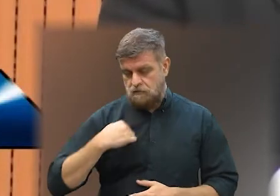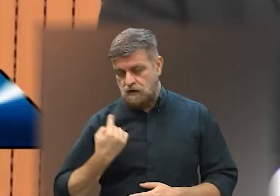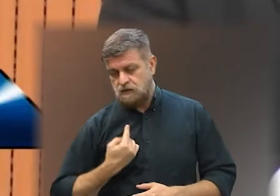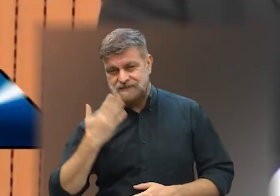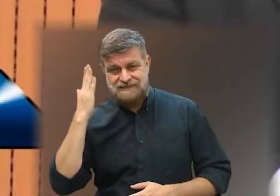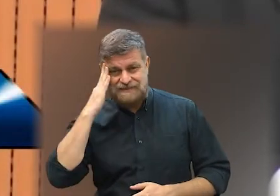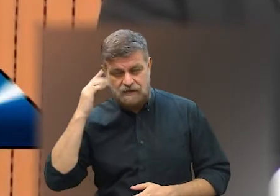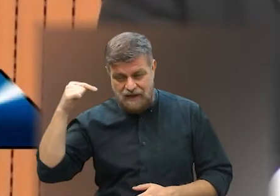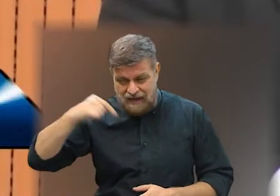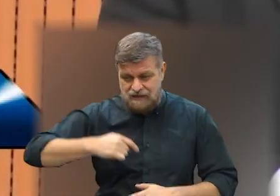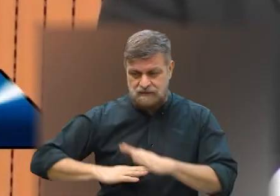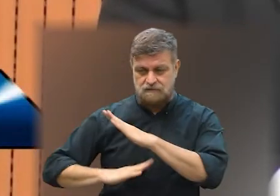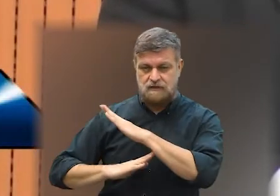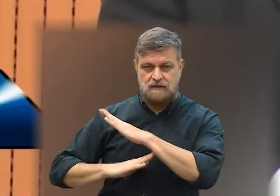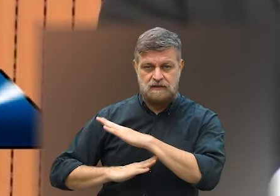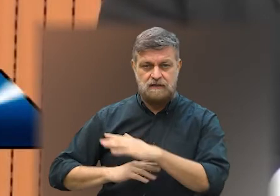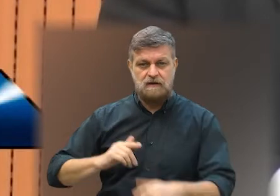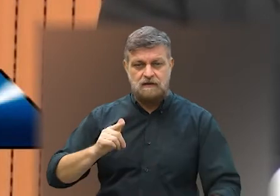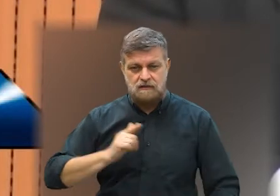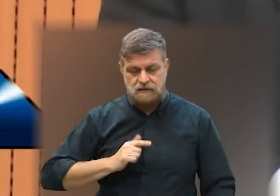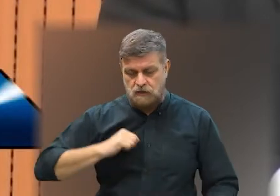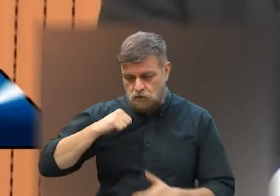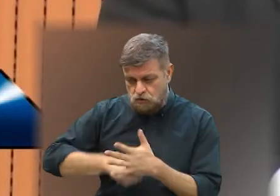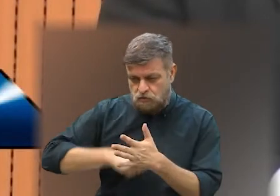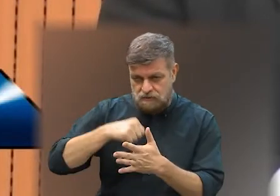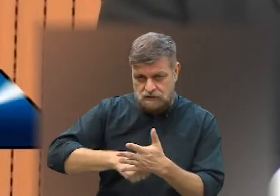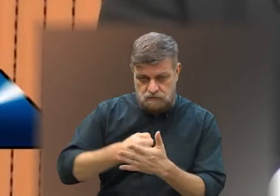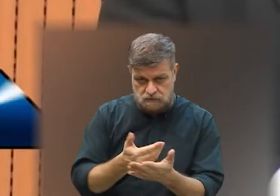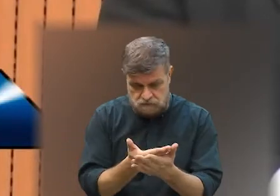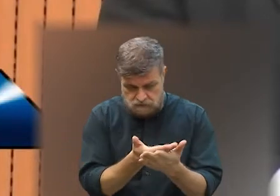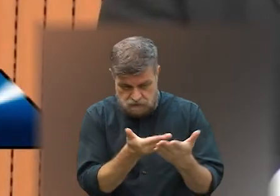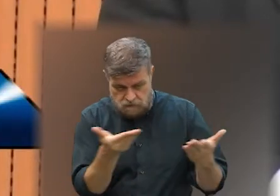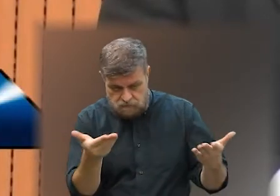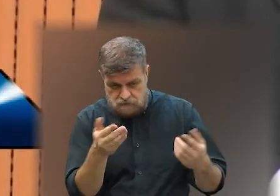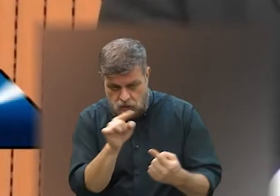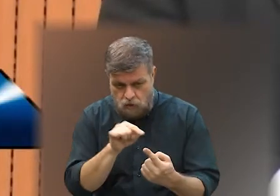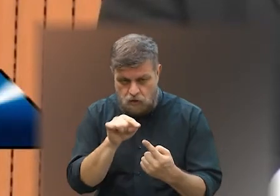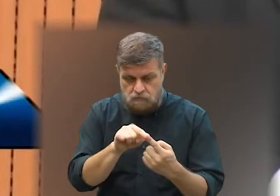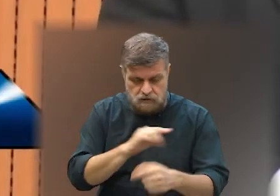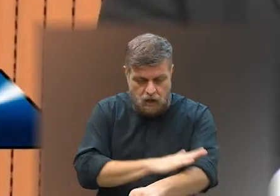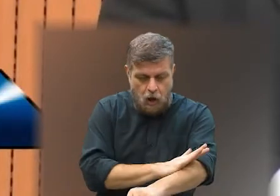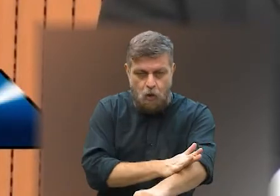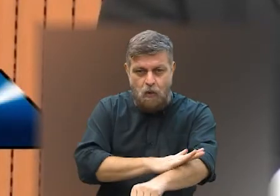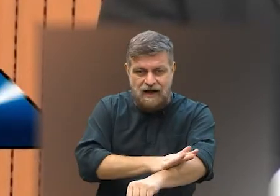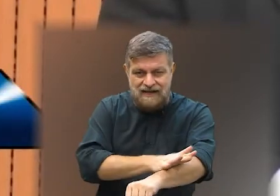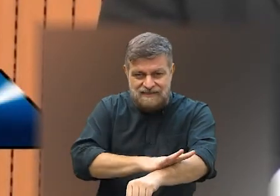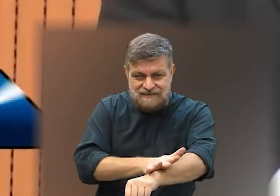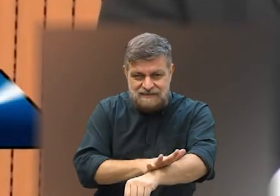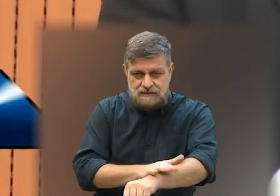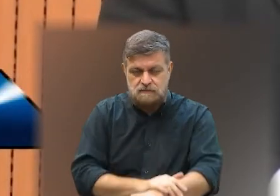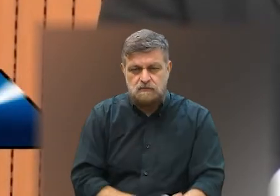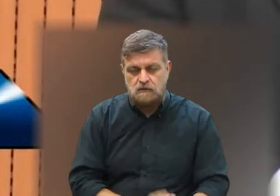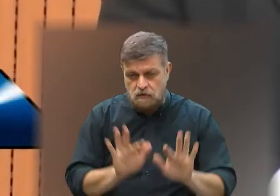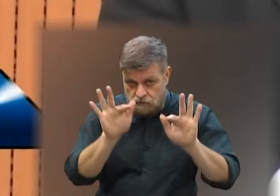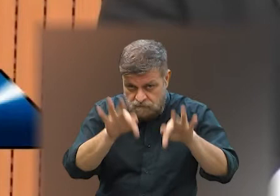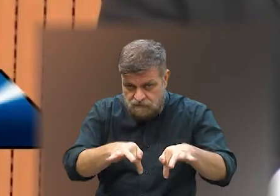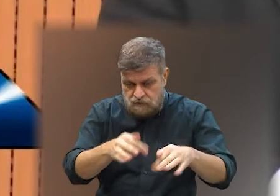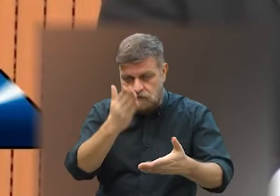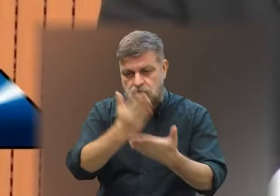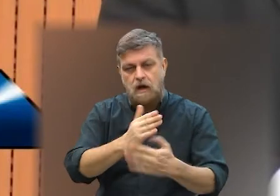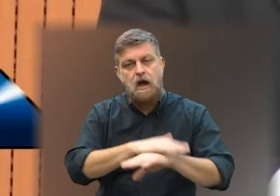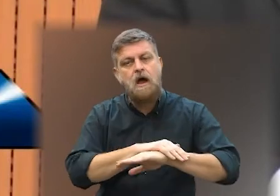principalmente porque nós sabemos que aqui nesse espaço se encontram lutadores e lutadoras para que o racismo,